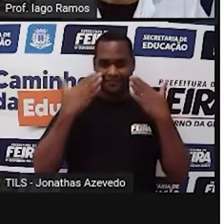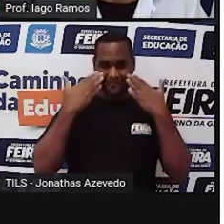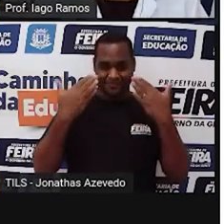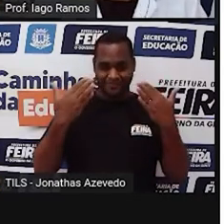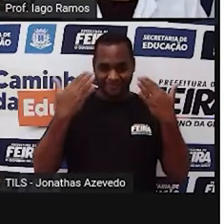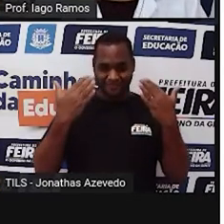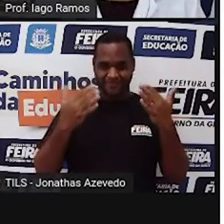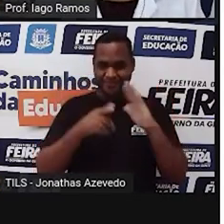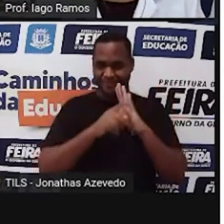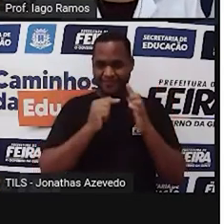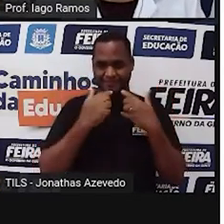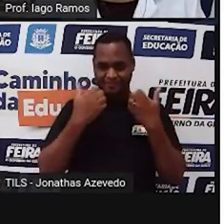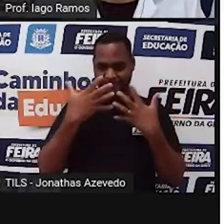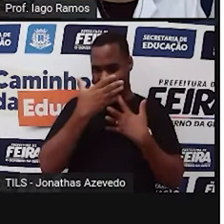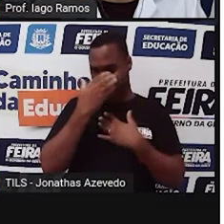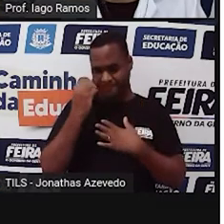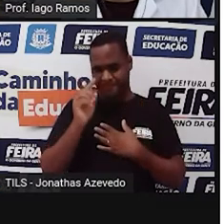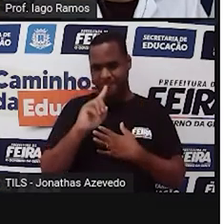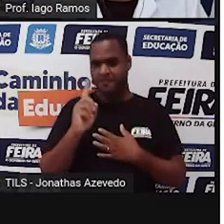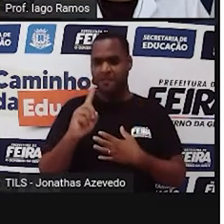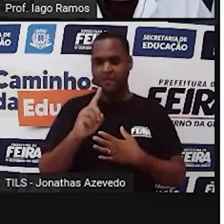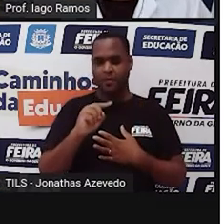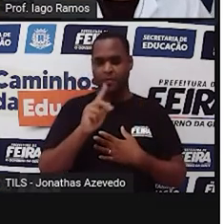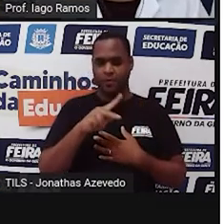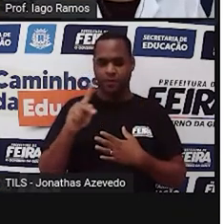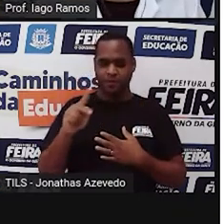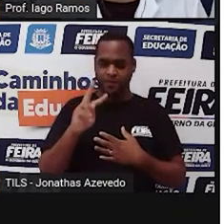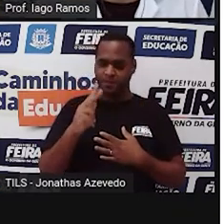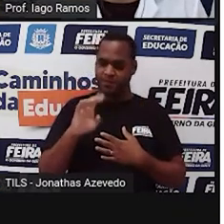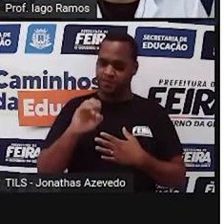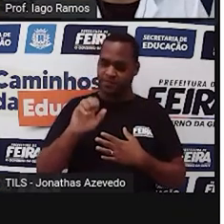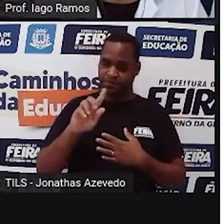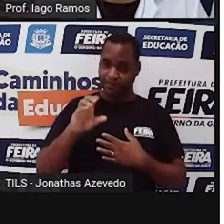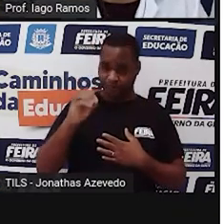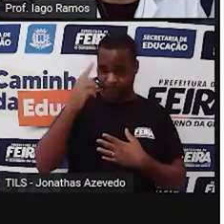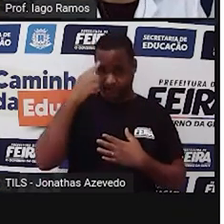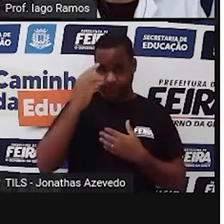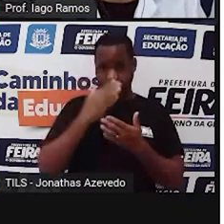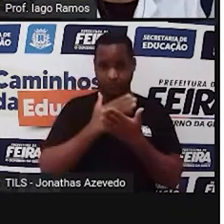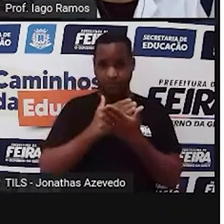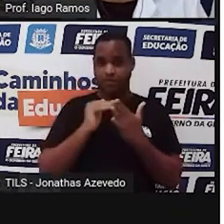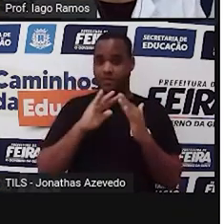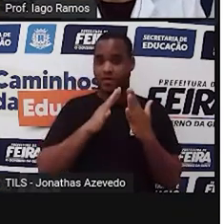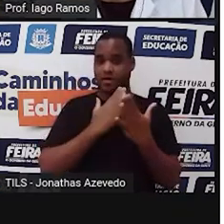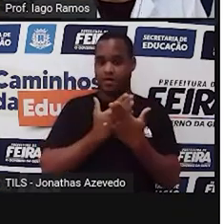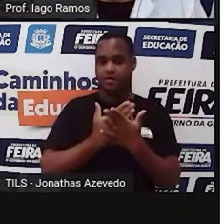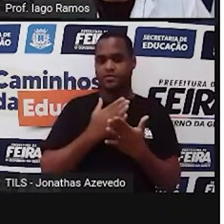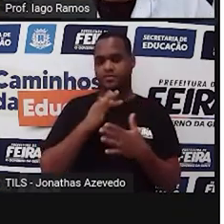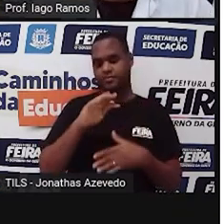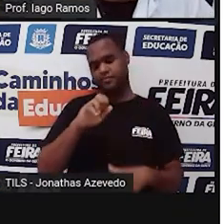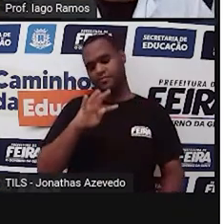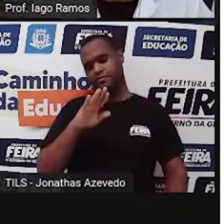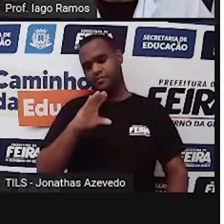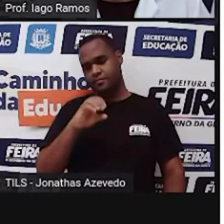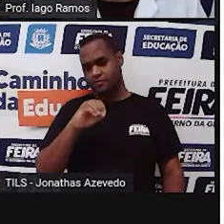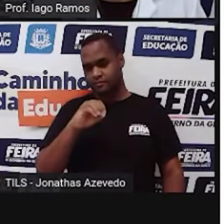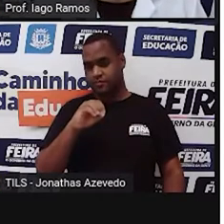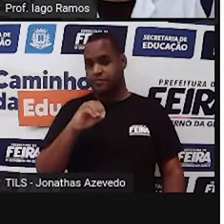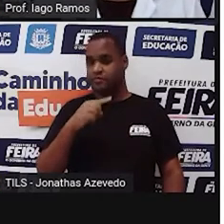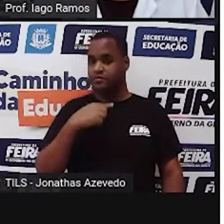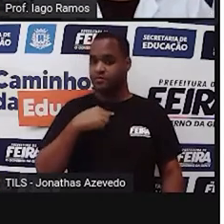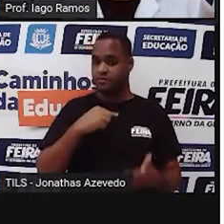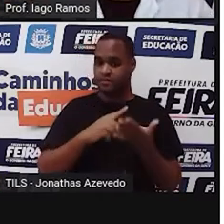esquecer, eu sou o professor Iago Ramos, venho lá da Escola Municipal Faustino de Azana, tá bom? Eu tenho pele